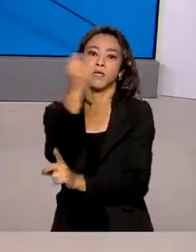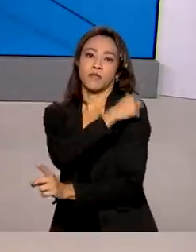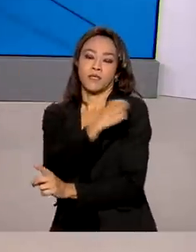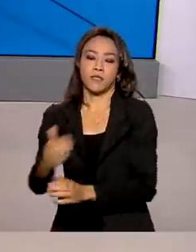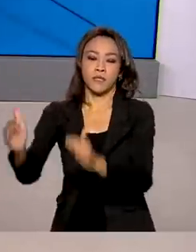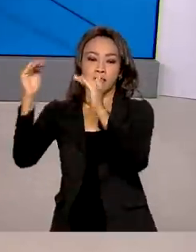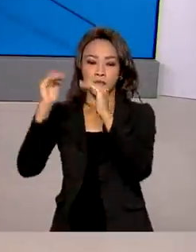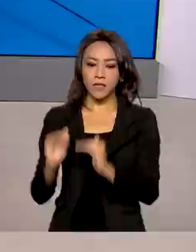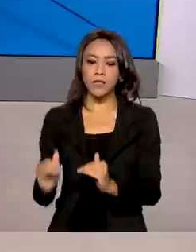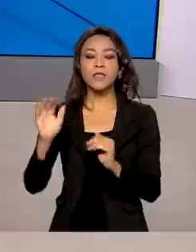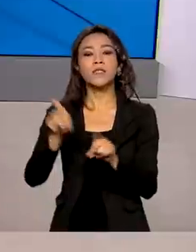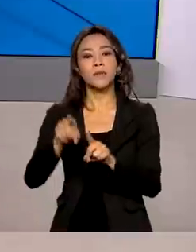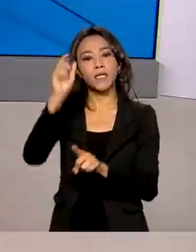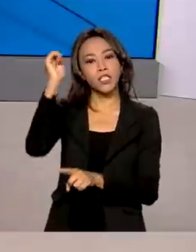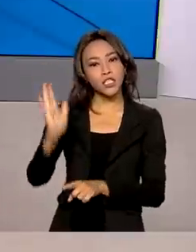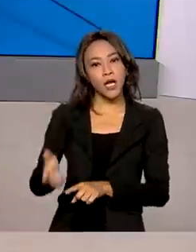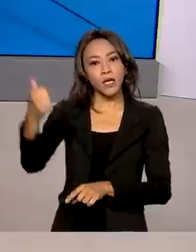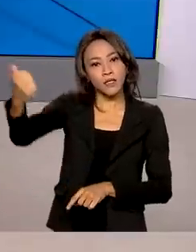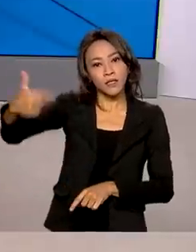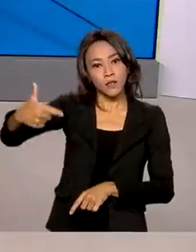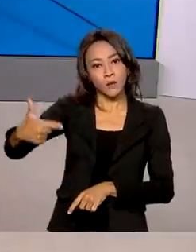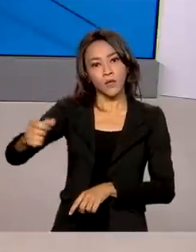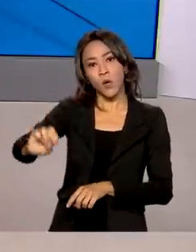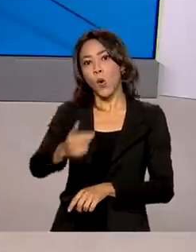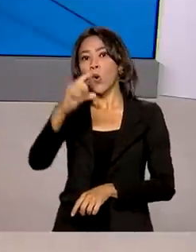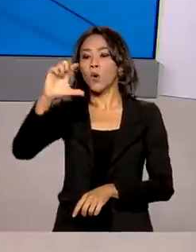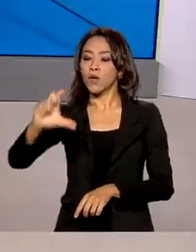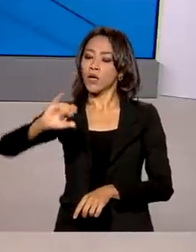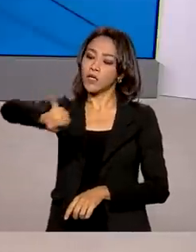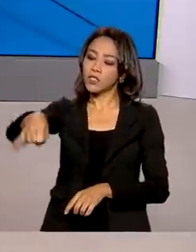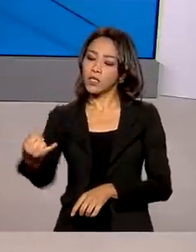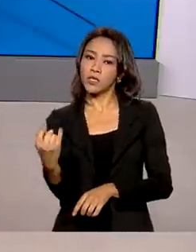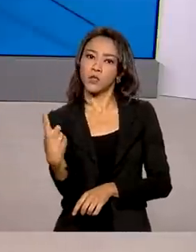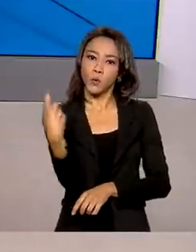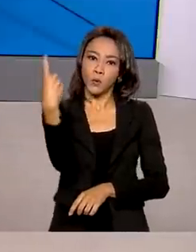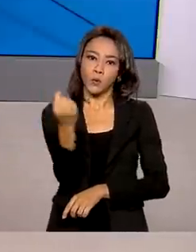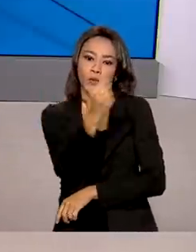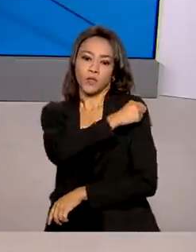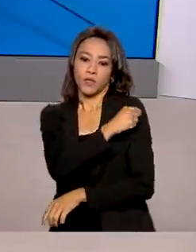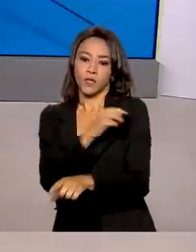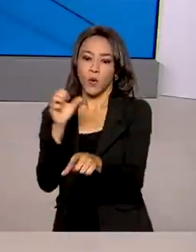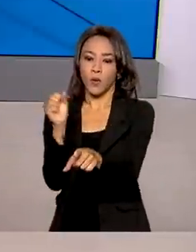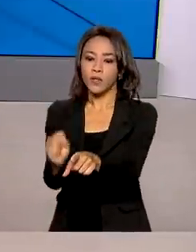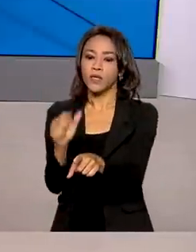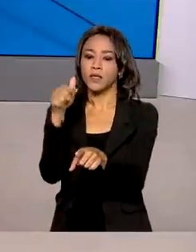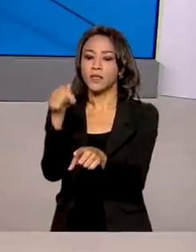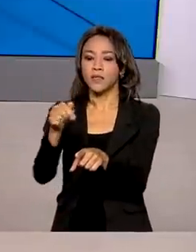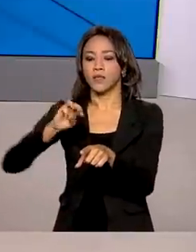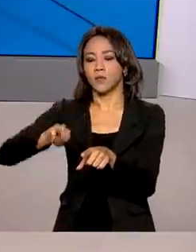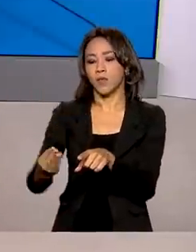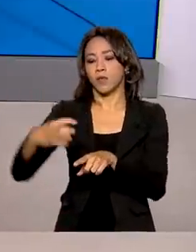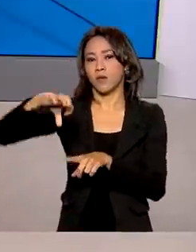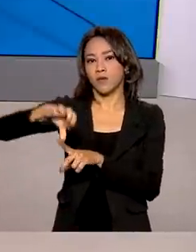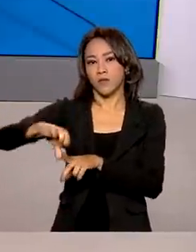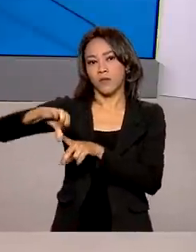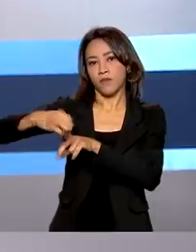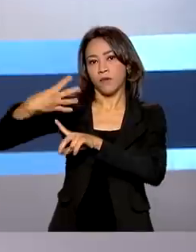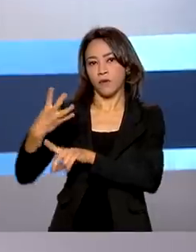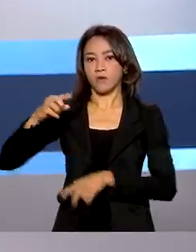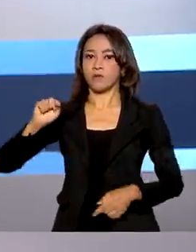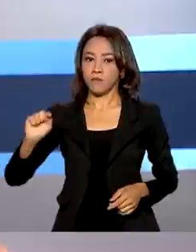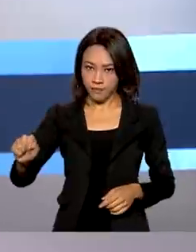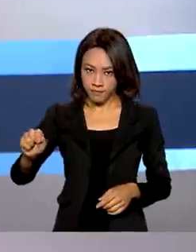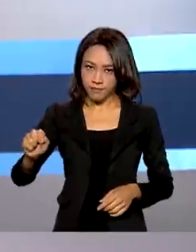e o número de brasileiros que tomaram a segunda dose ou a dose única é de 87 milhões 994 mil.